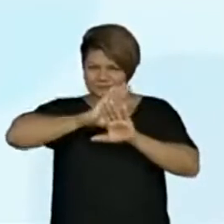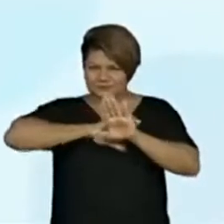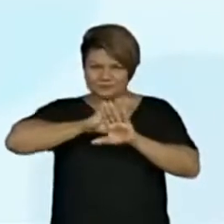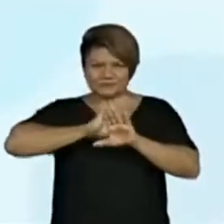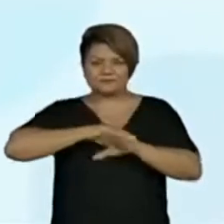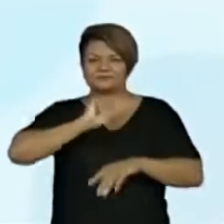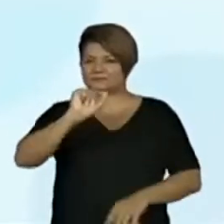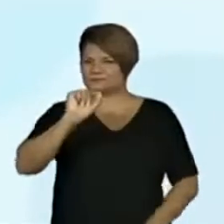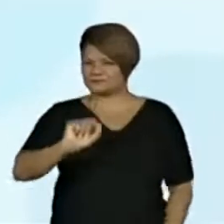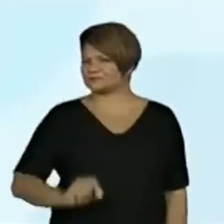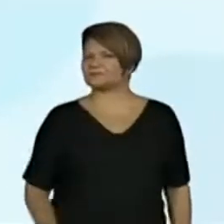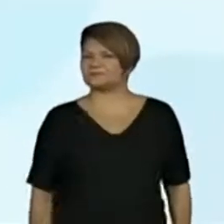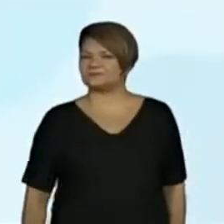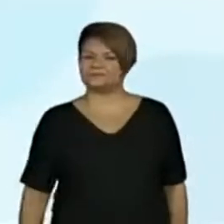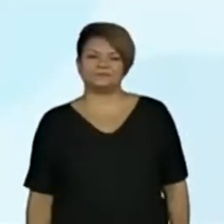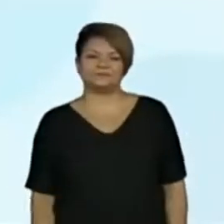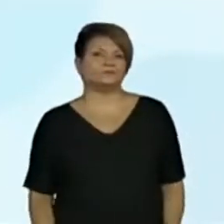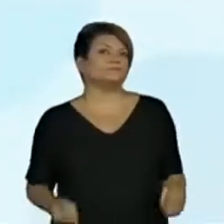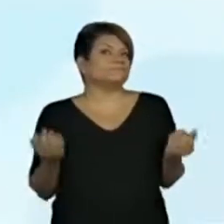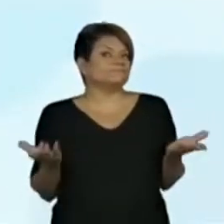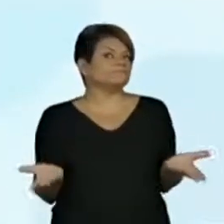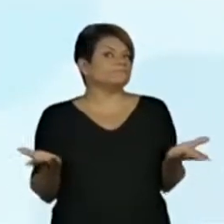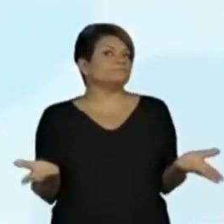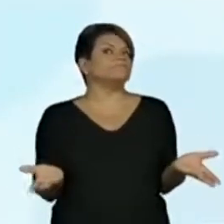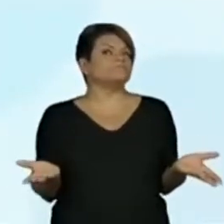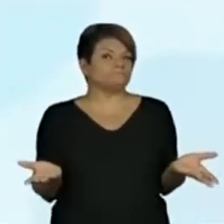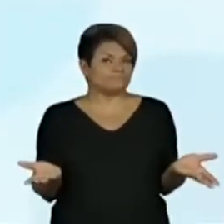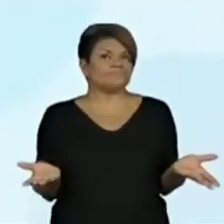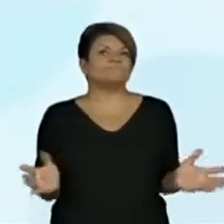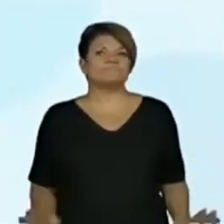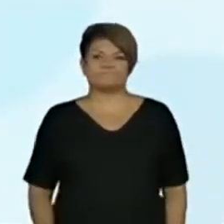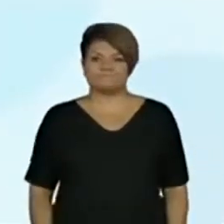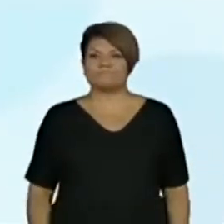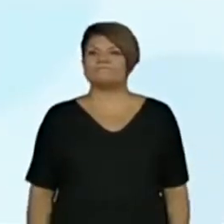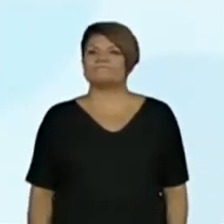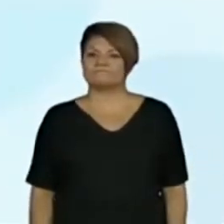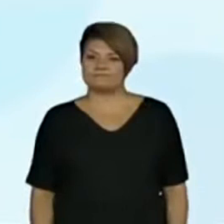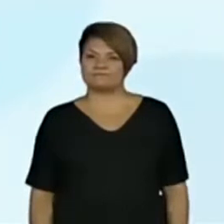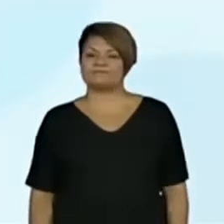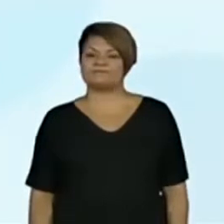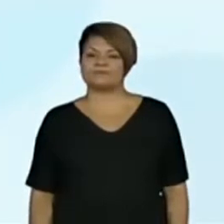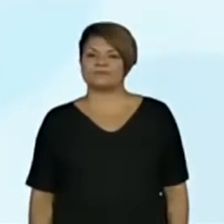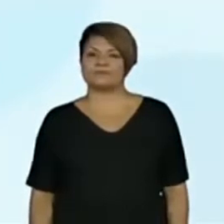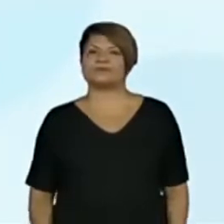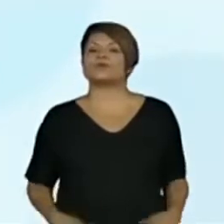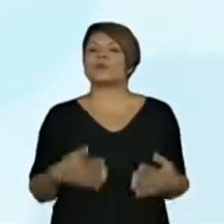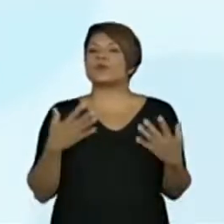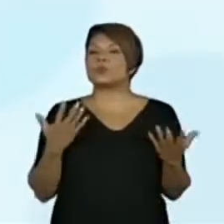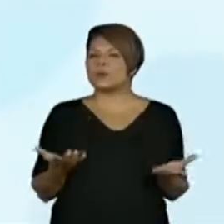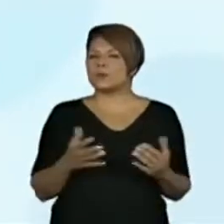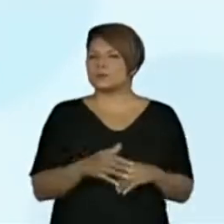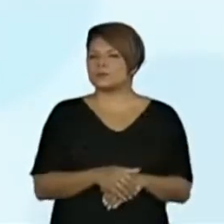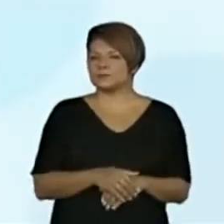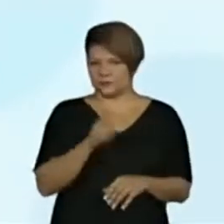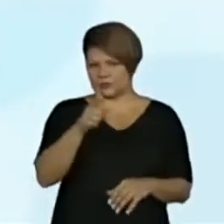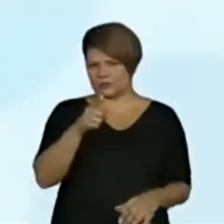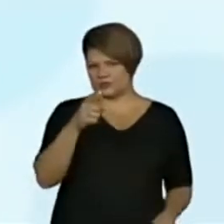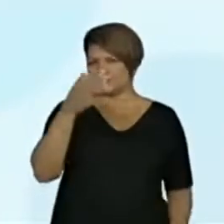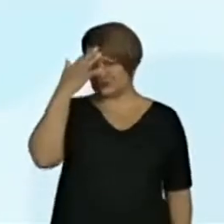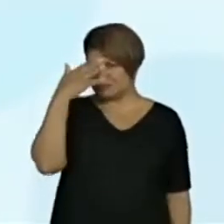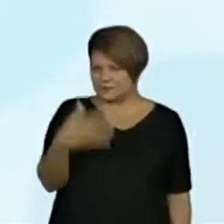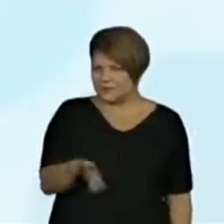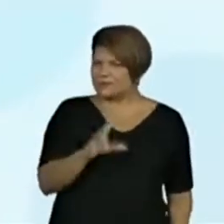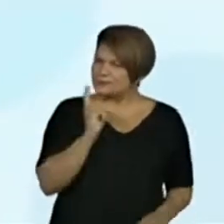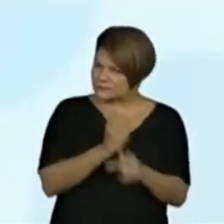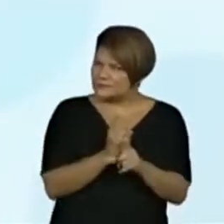especial, qual será que é? Qual que está? Será que vocês já conseguiram